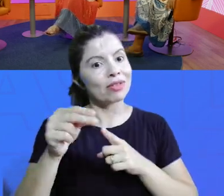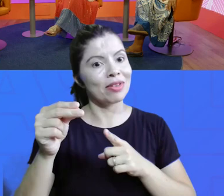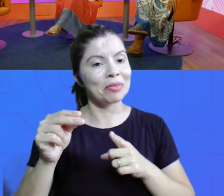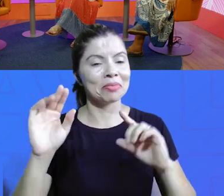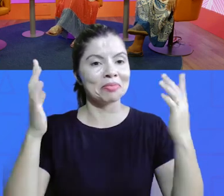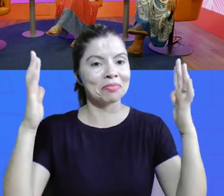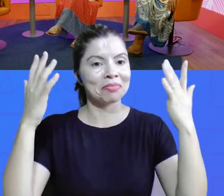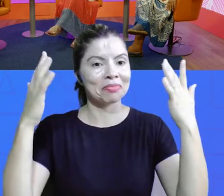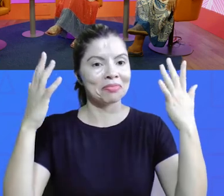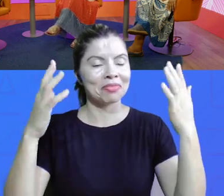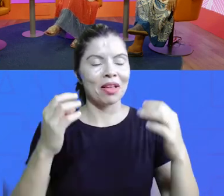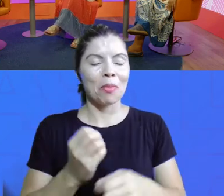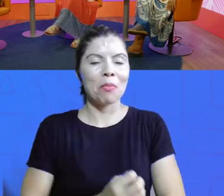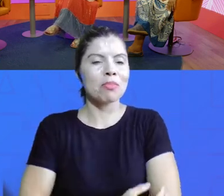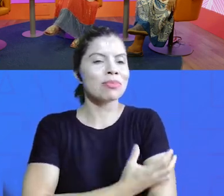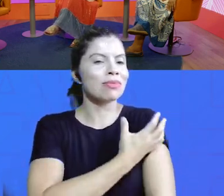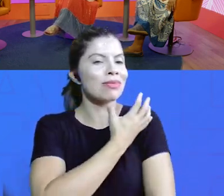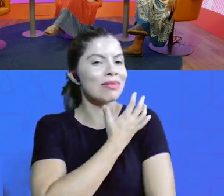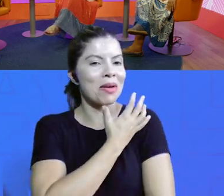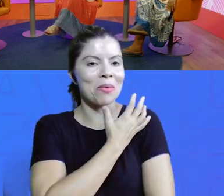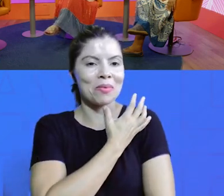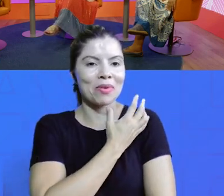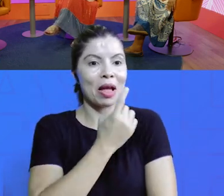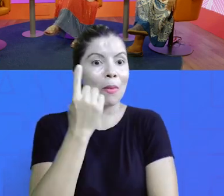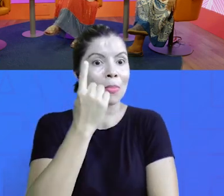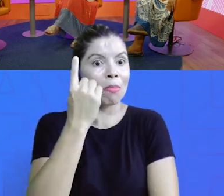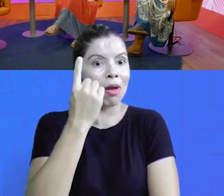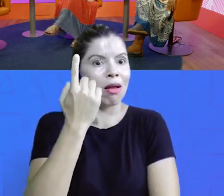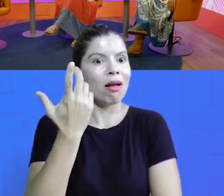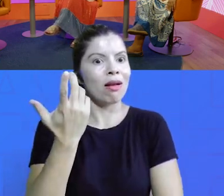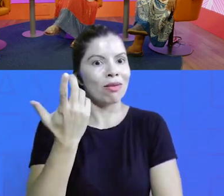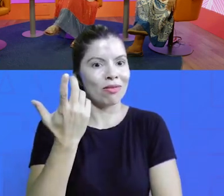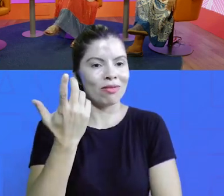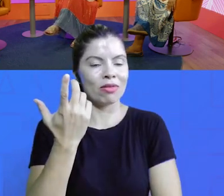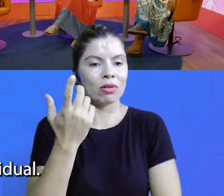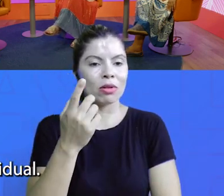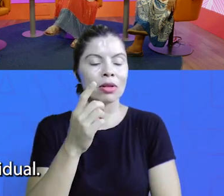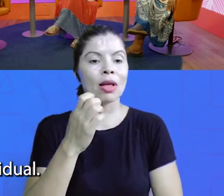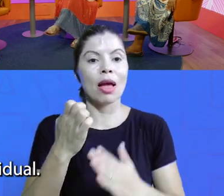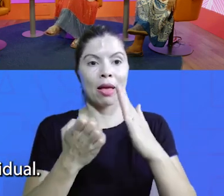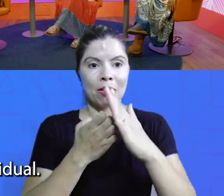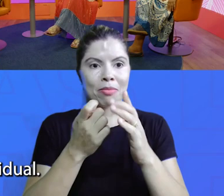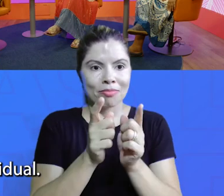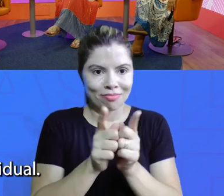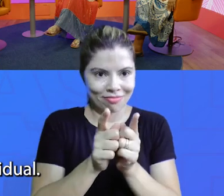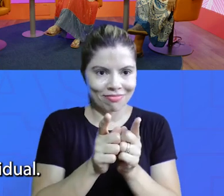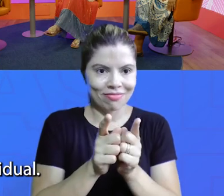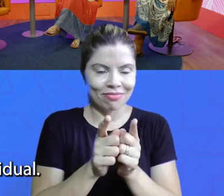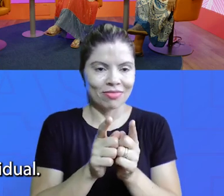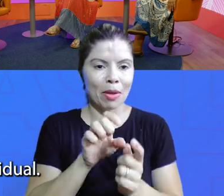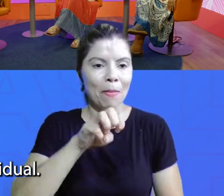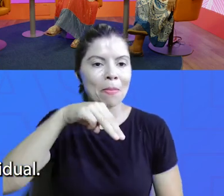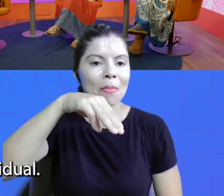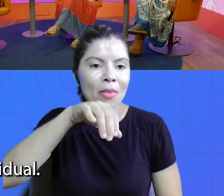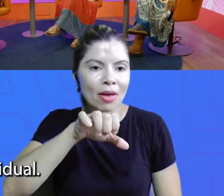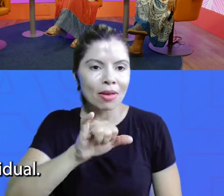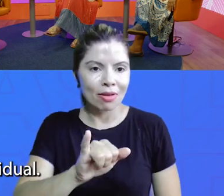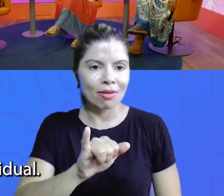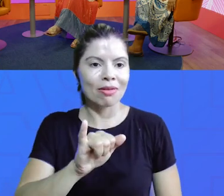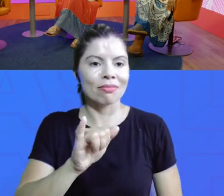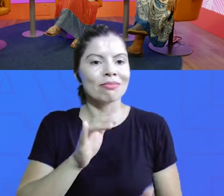Gente, é muita emoção. Ela é nossa primeira colocada na categoria Microempreendedor Individual.